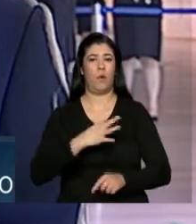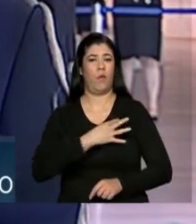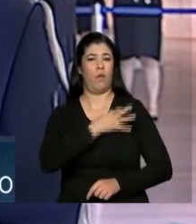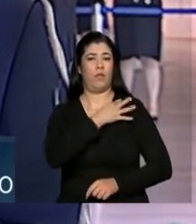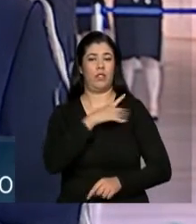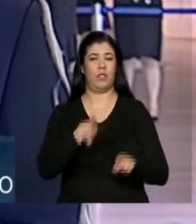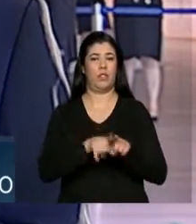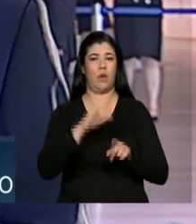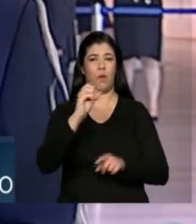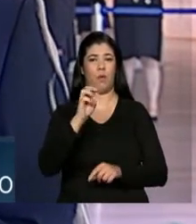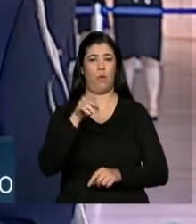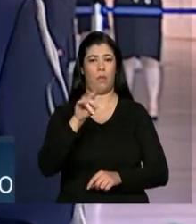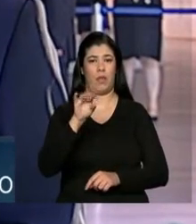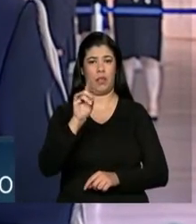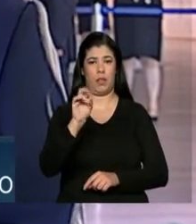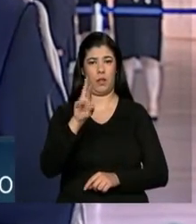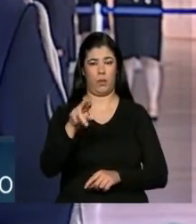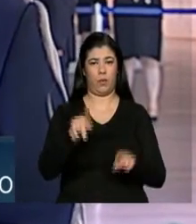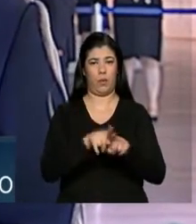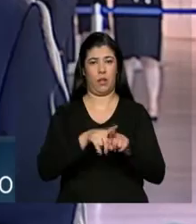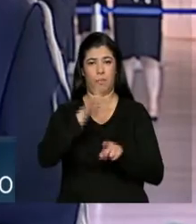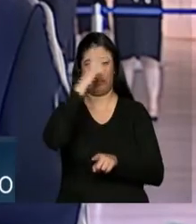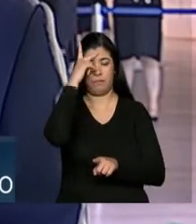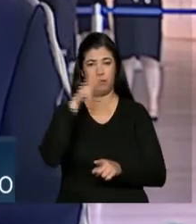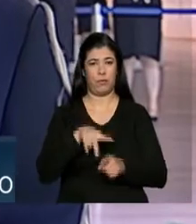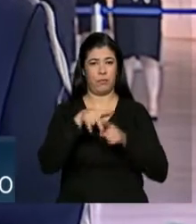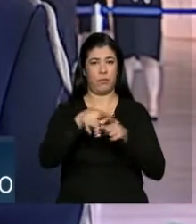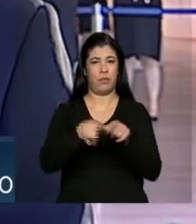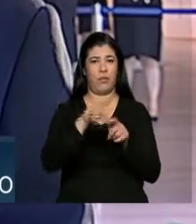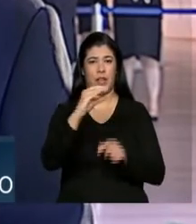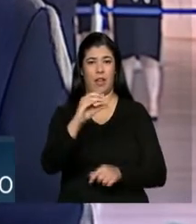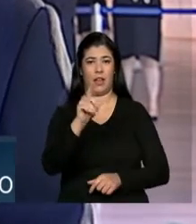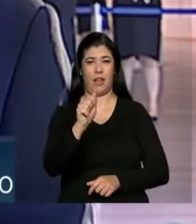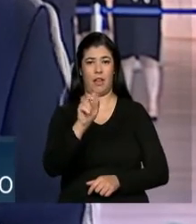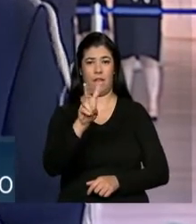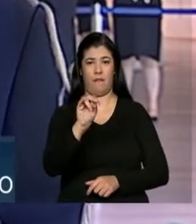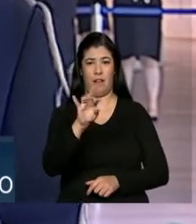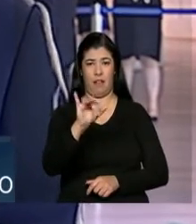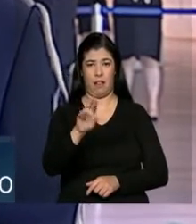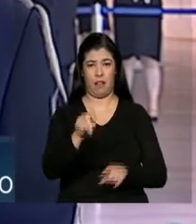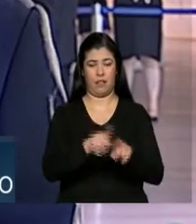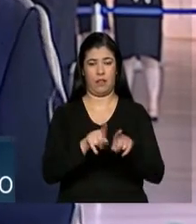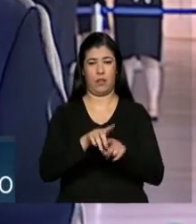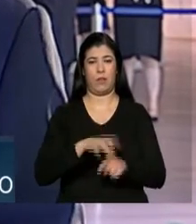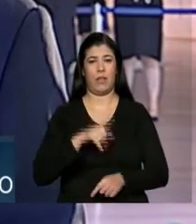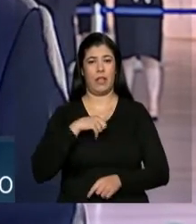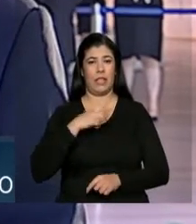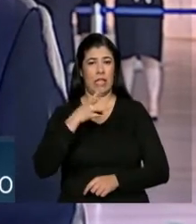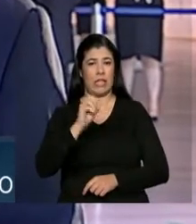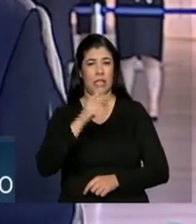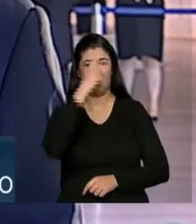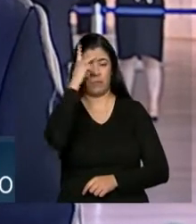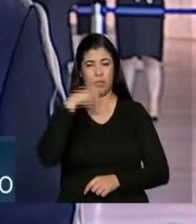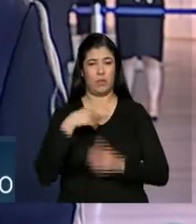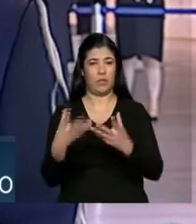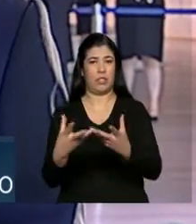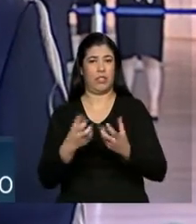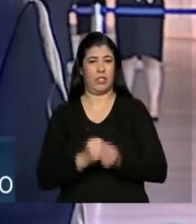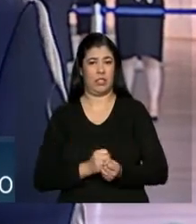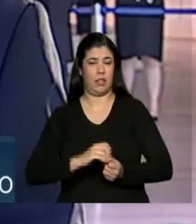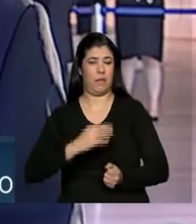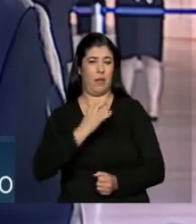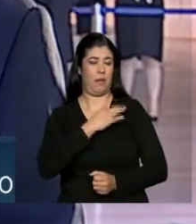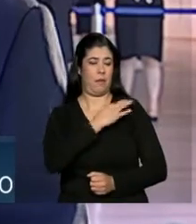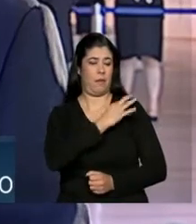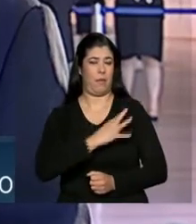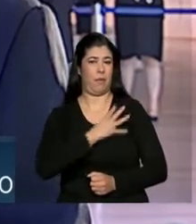cavaleiro. A previsão é que mais de 200 pessoas sejam condecoradas daqui a pouco pela presidenta Dilma Rousseff, aqui